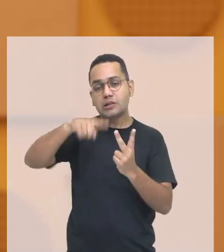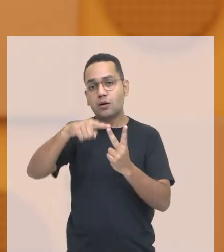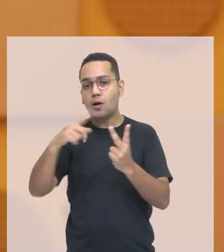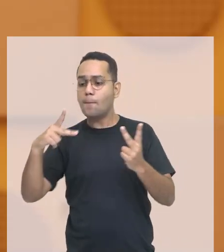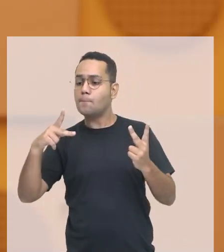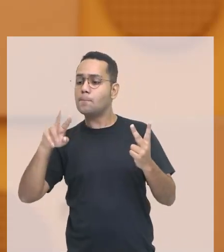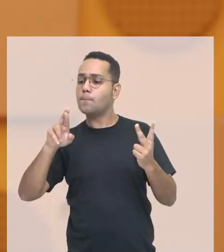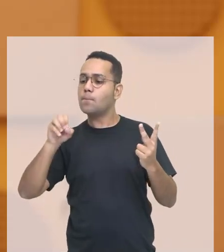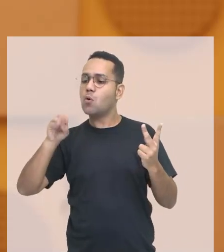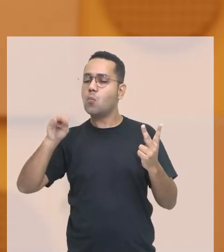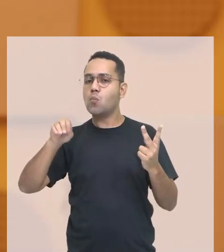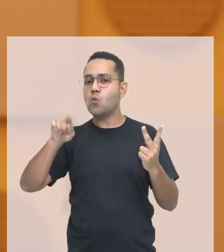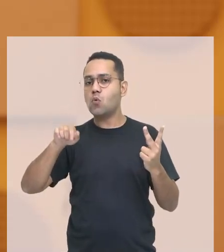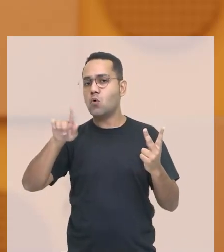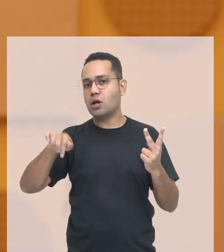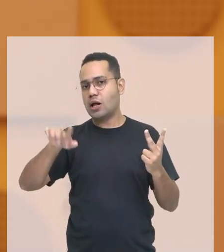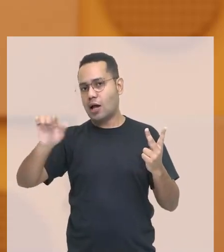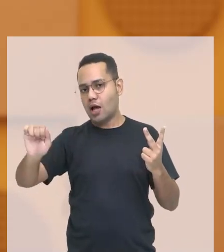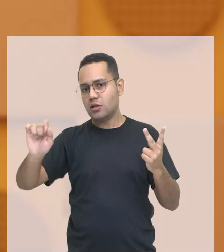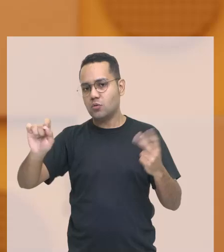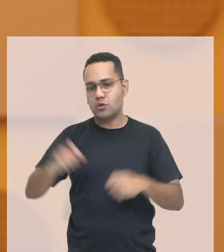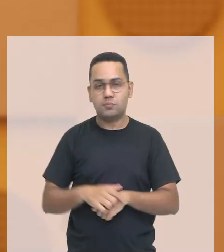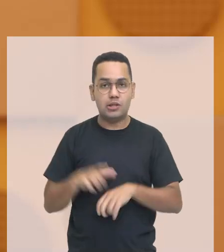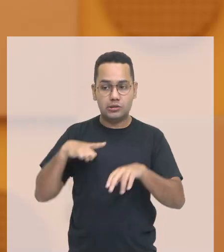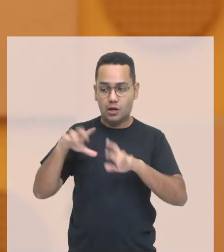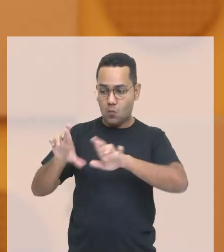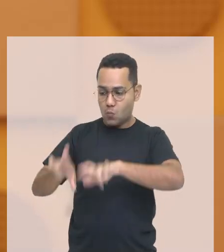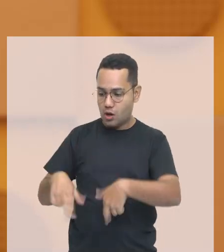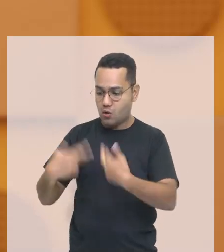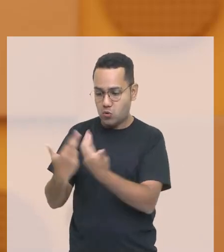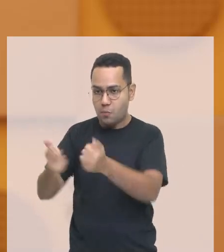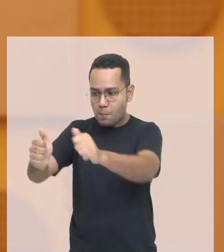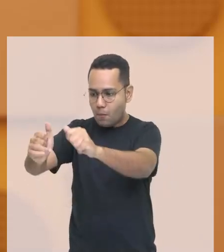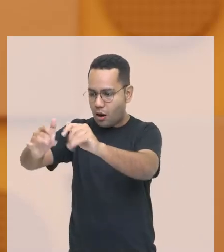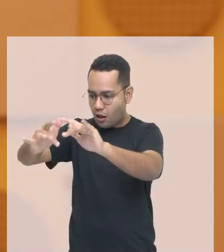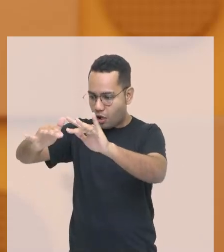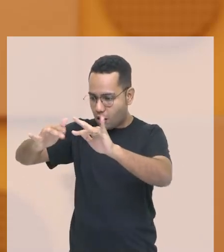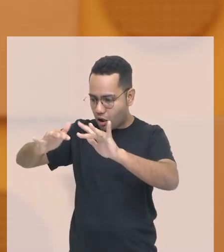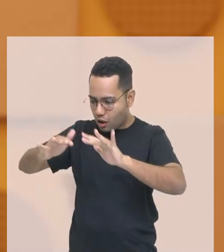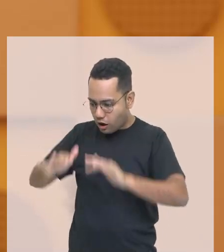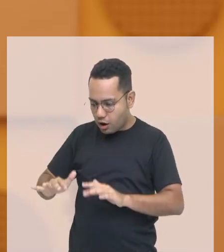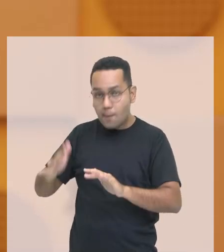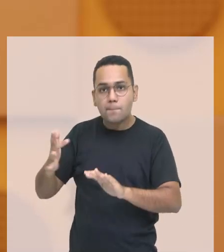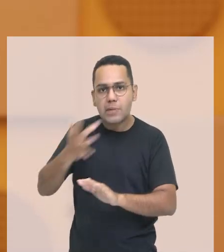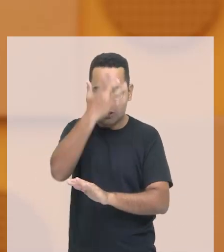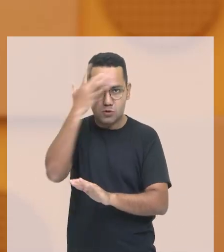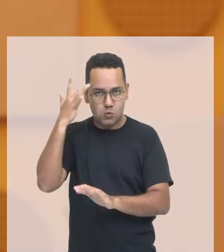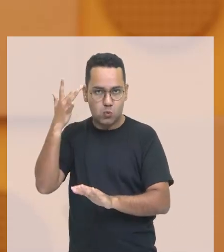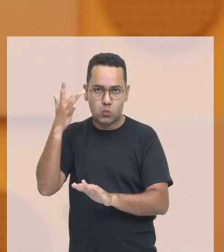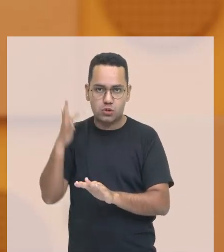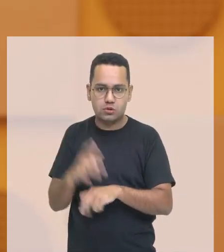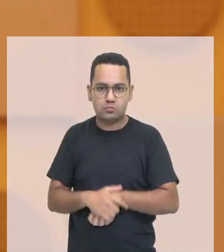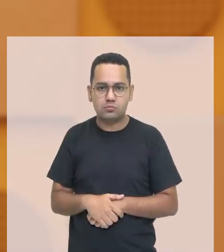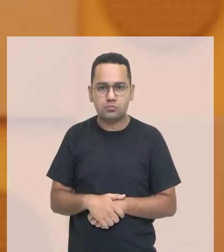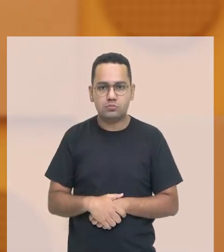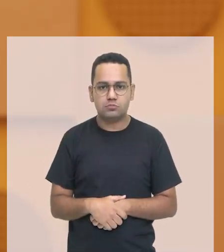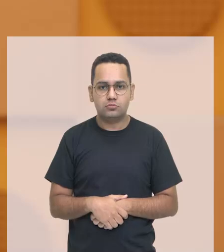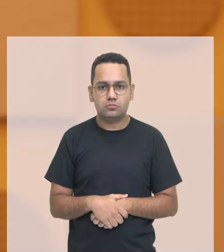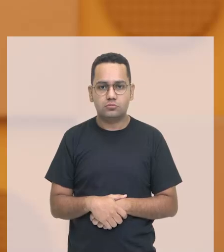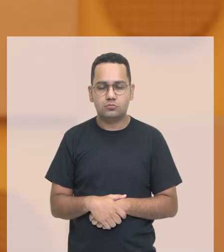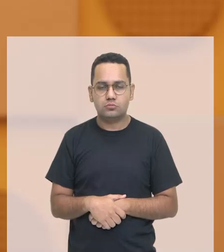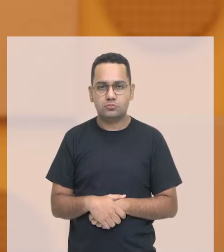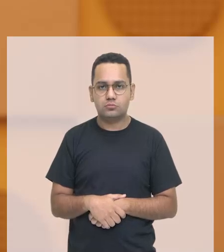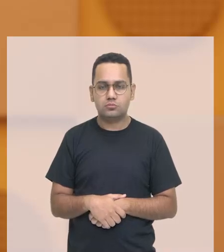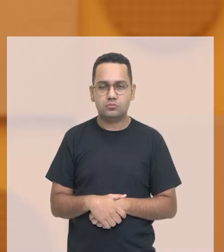promulgada a gente diz que ela foi elaborada por uma reunião de comuns que tem o mesmo poder